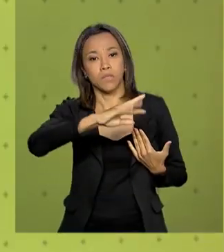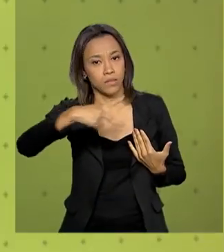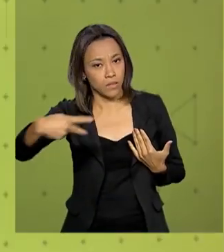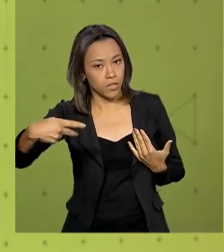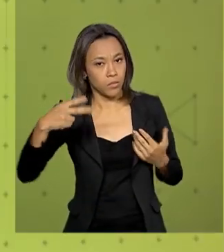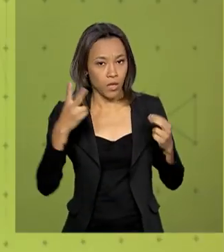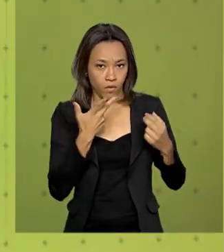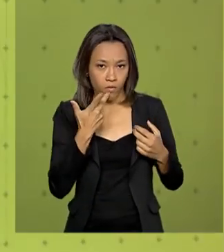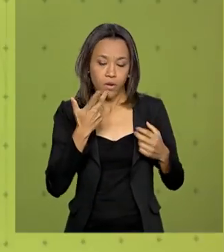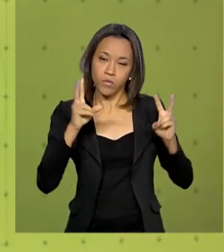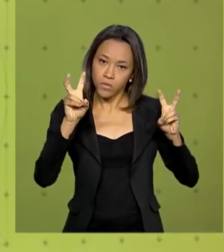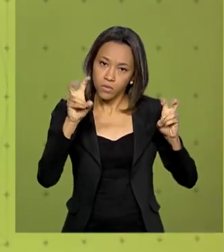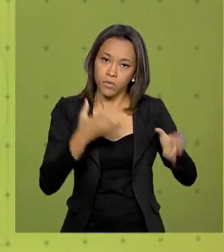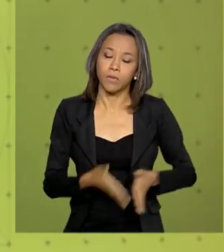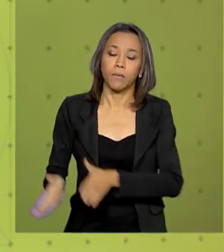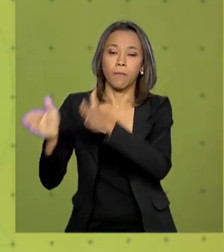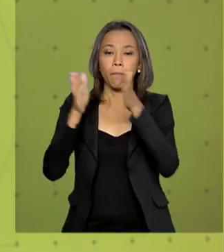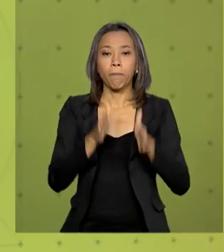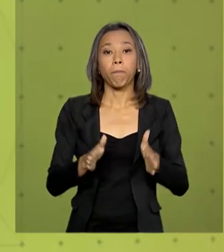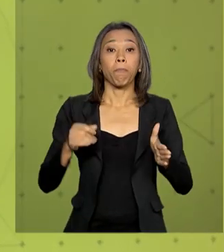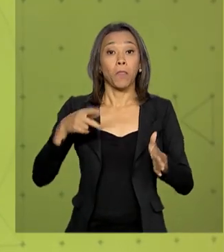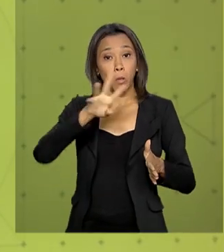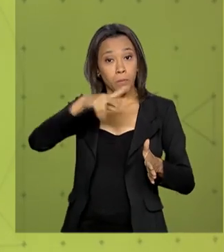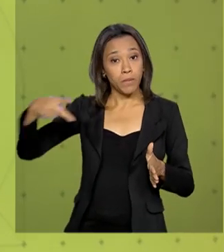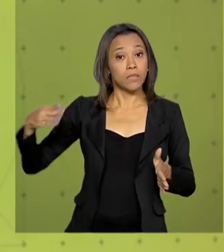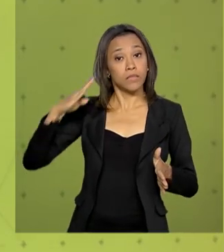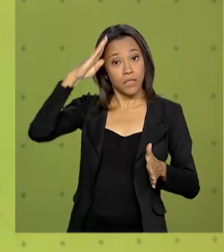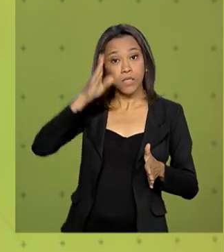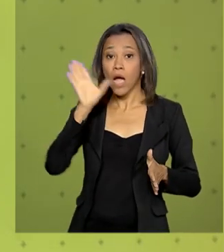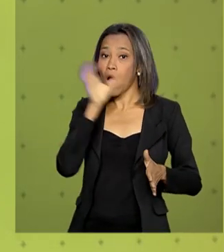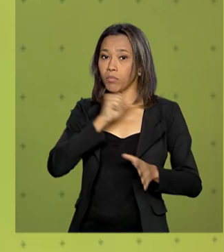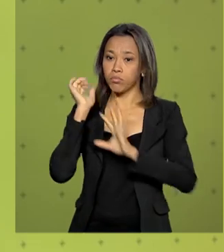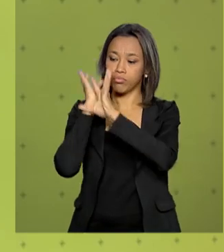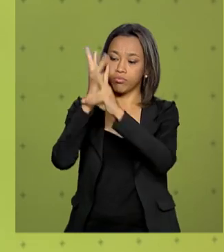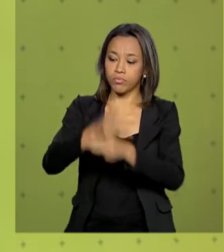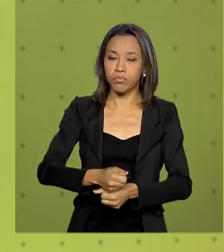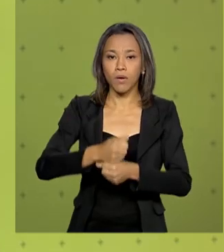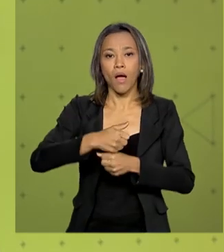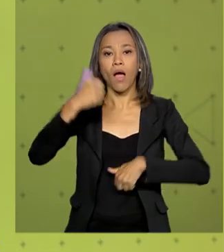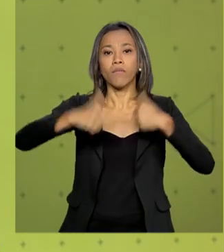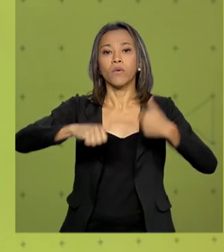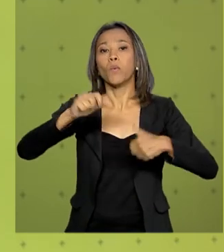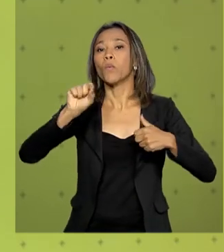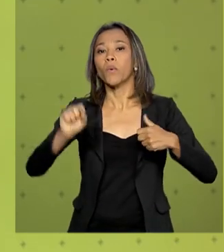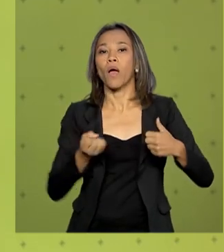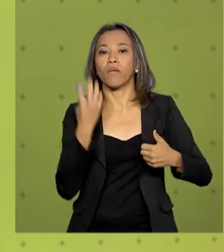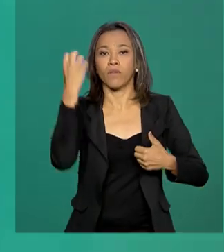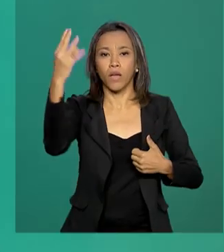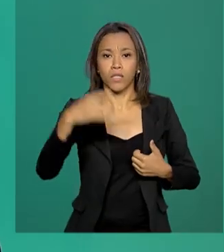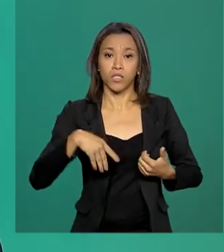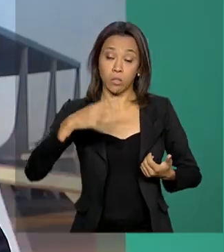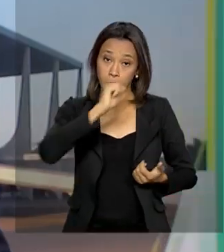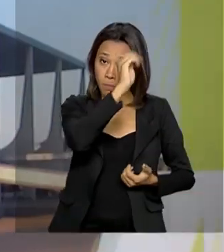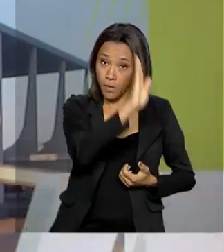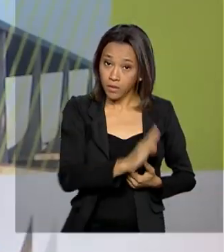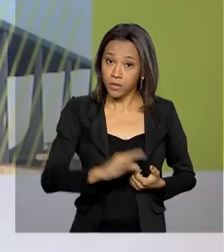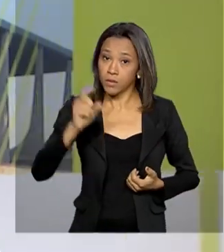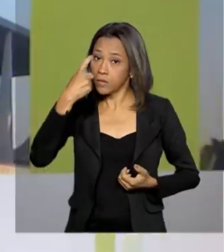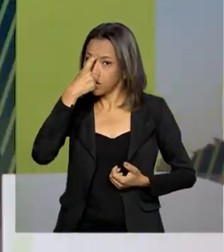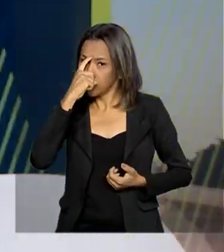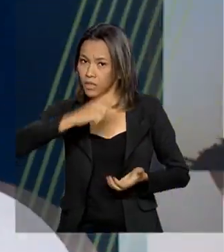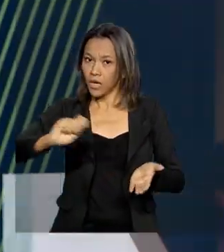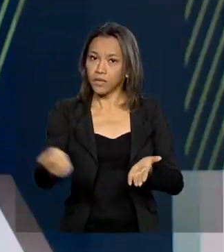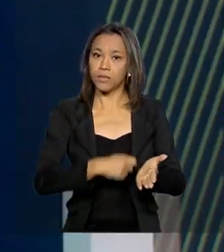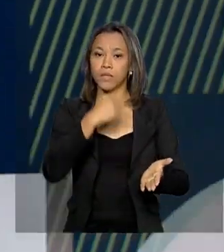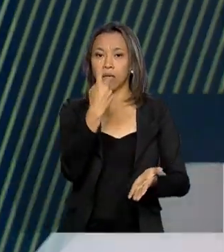O presidente também fez um rápido balanço da viagem. Brasil e Índia assinaram 15 atos para aumentar a cooperação entre